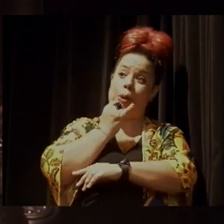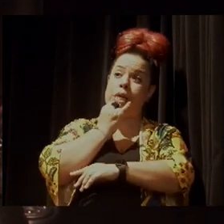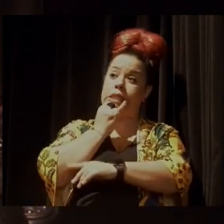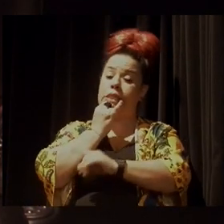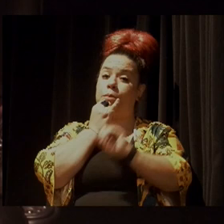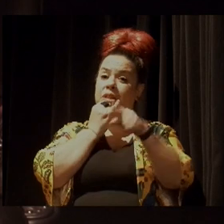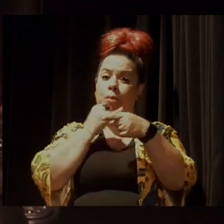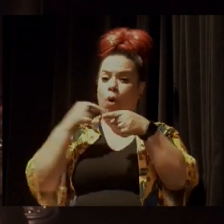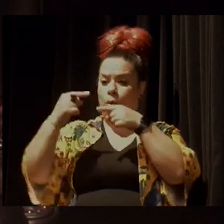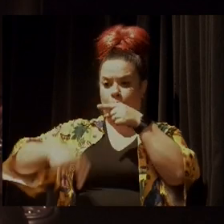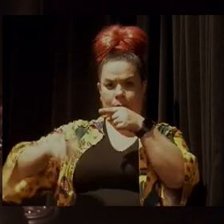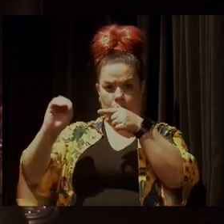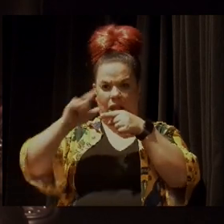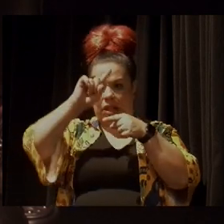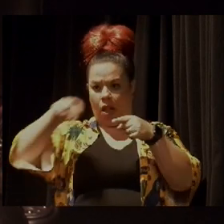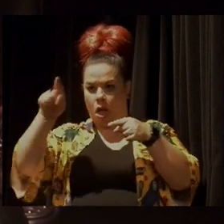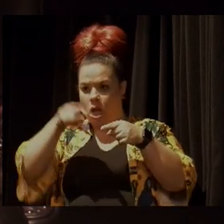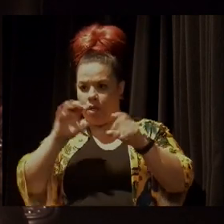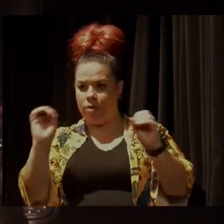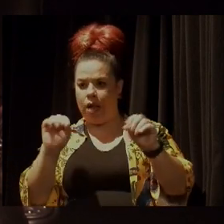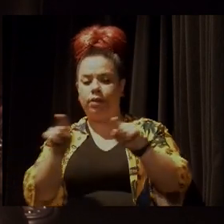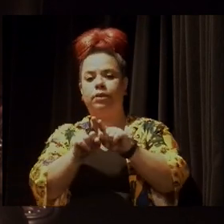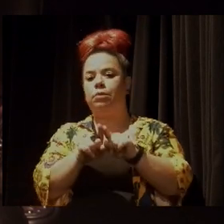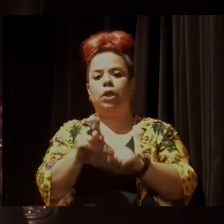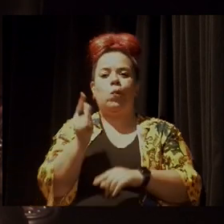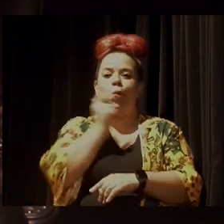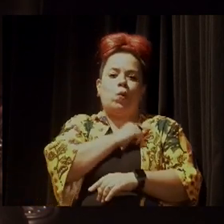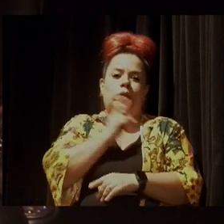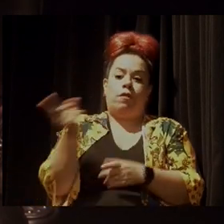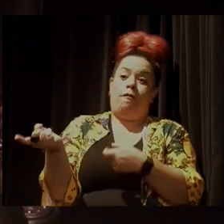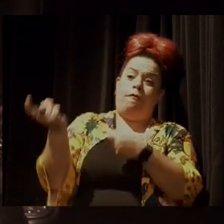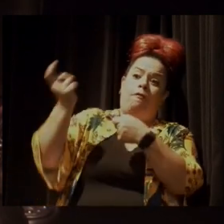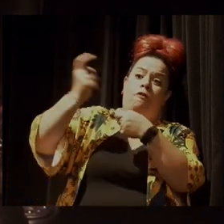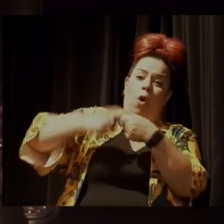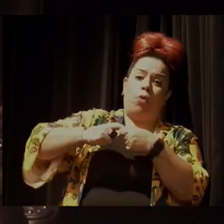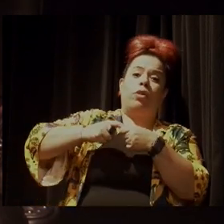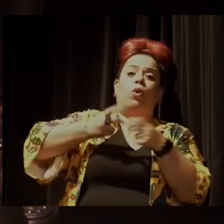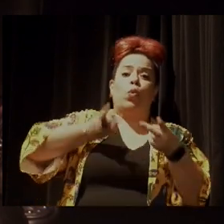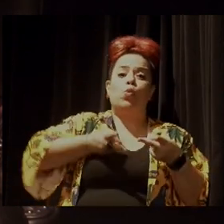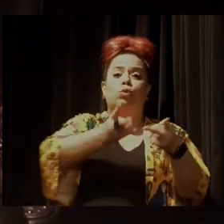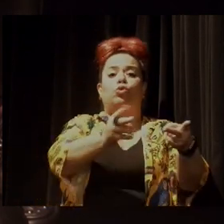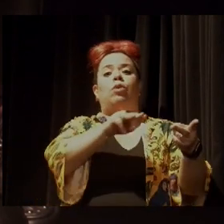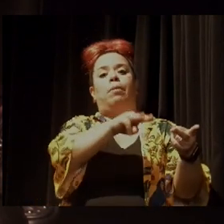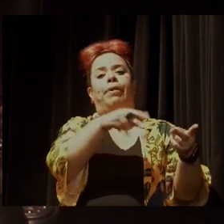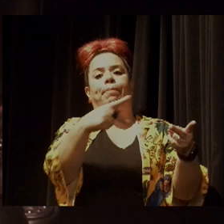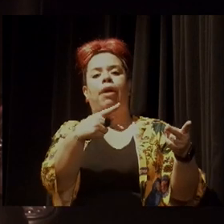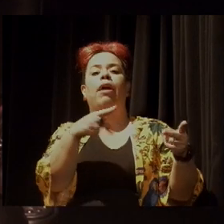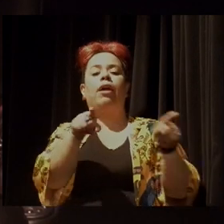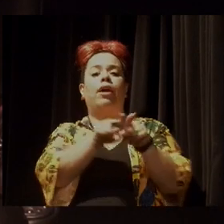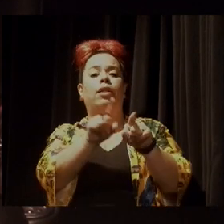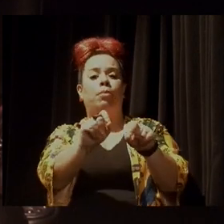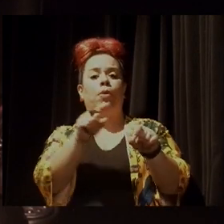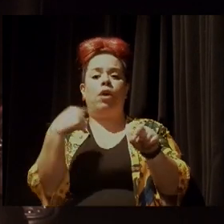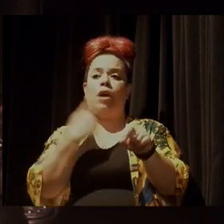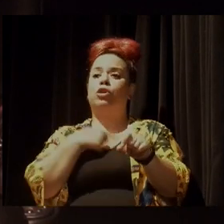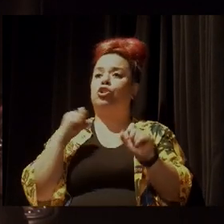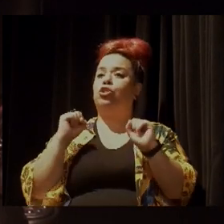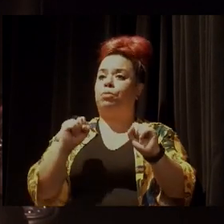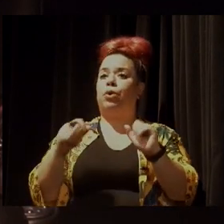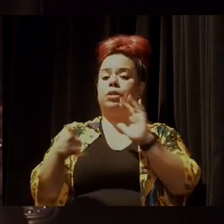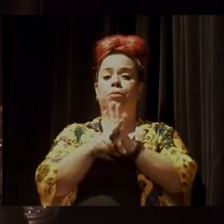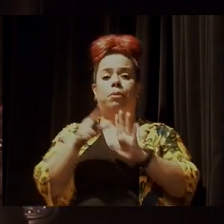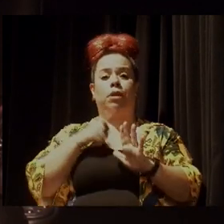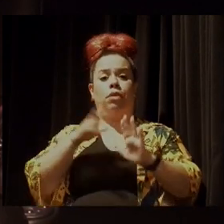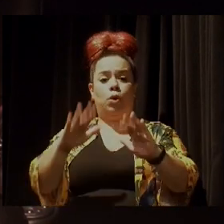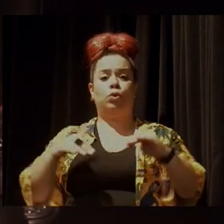forem vetados ou se os vetos forem retomados pelo Congresso, que a gente consiga que o Supremo Tribunal